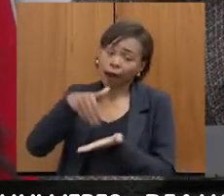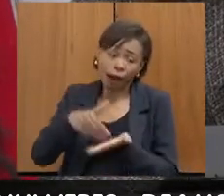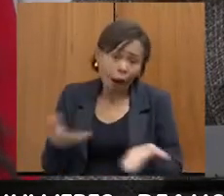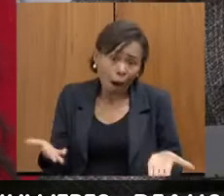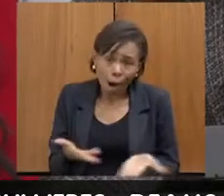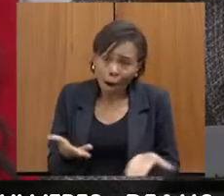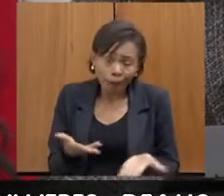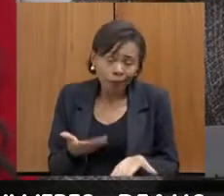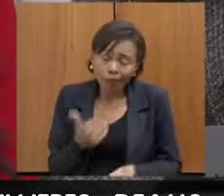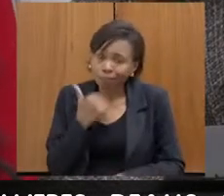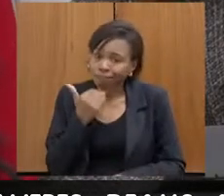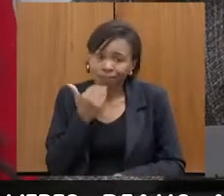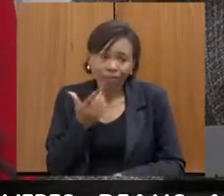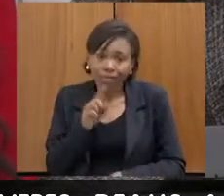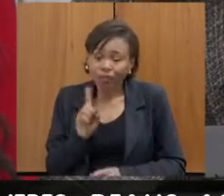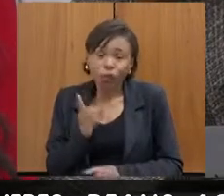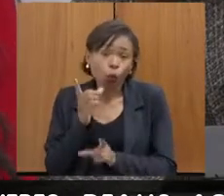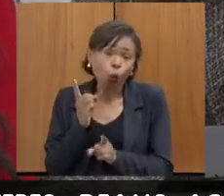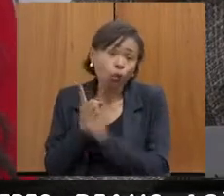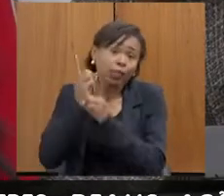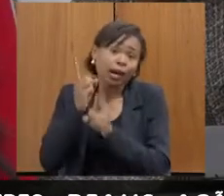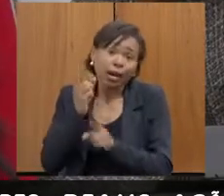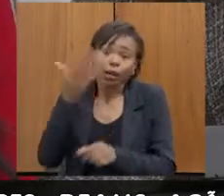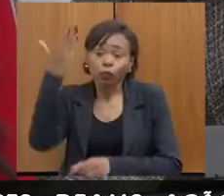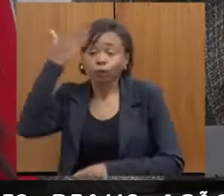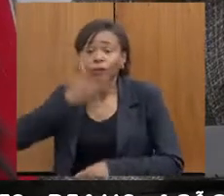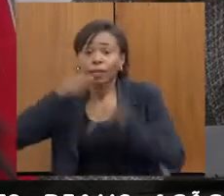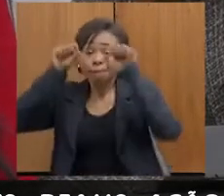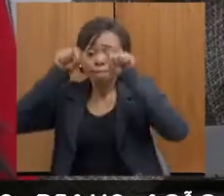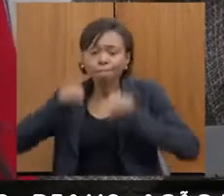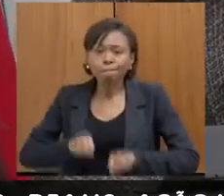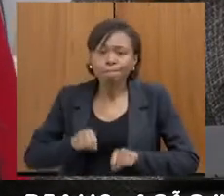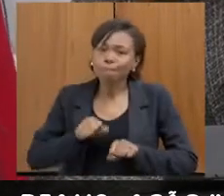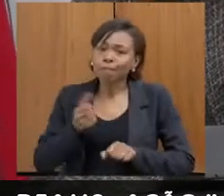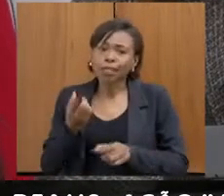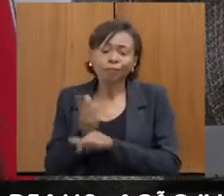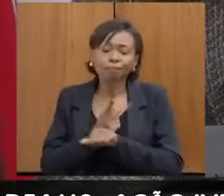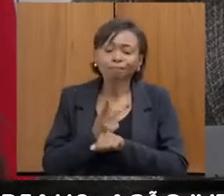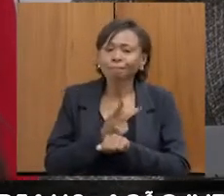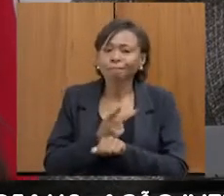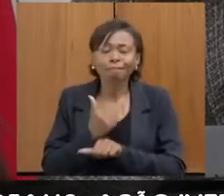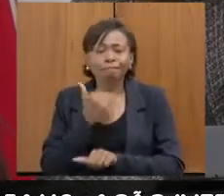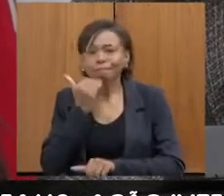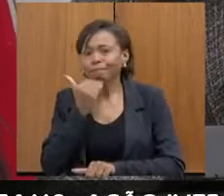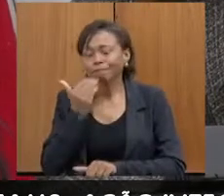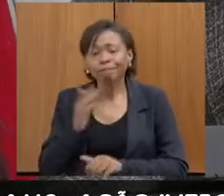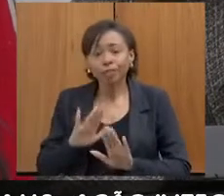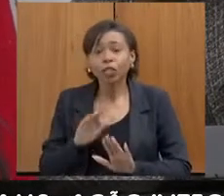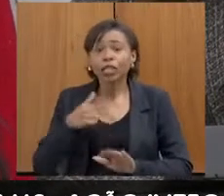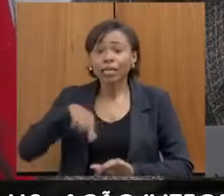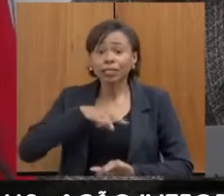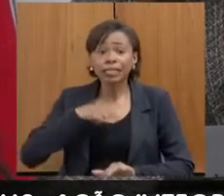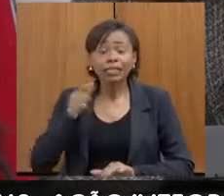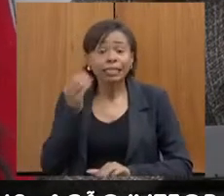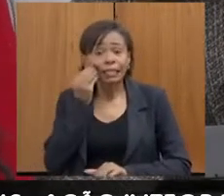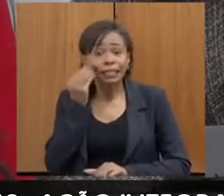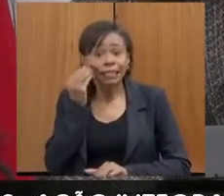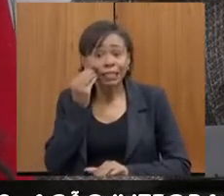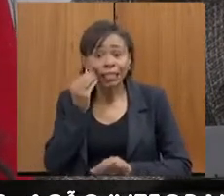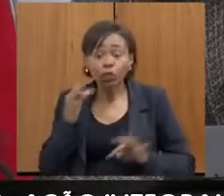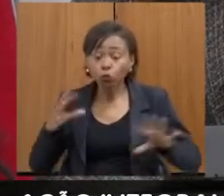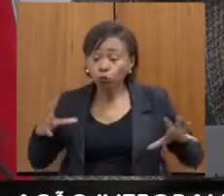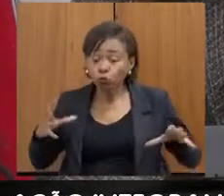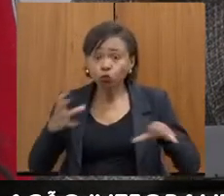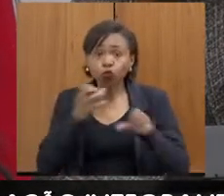procurar as testemunhas, a gente não consegue localizar, a gente não consegue fazer mais nenhuma prova material, então, gente tem tentado fazer um mutirão para dar uma limpada na delegacia